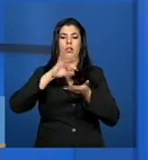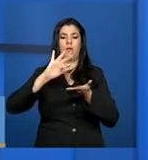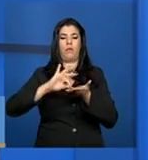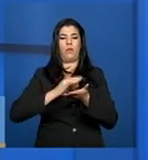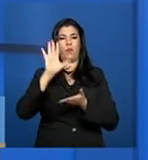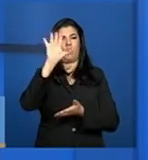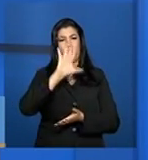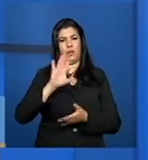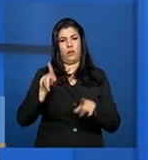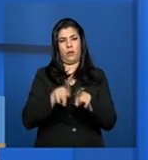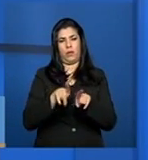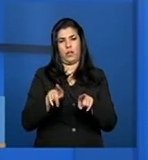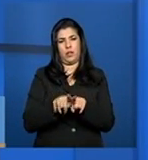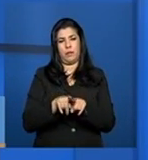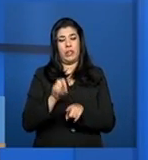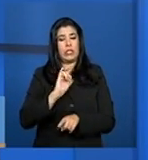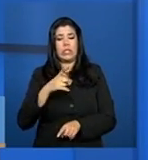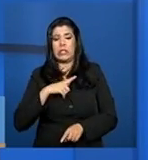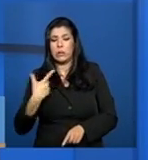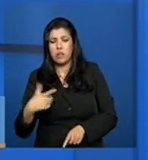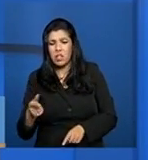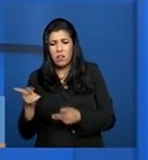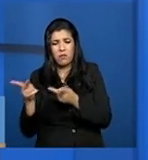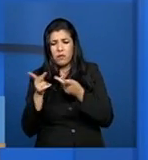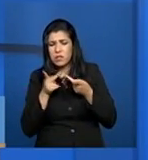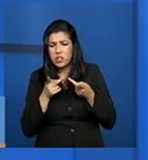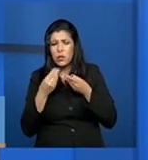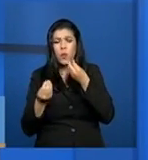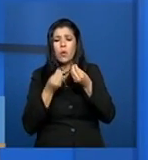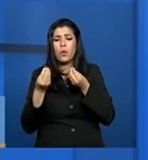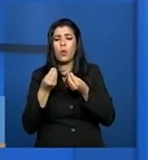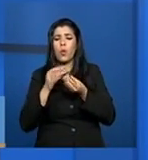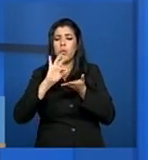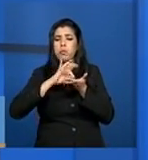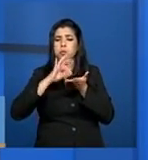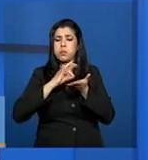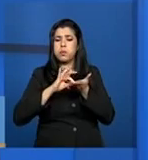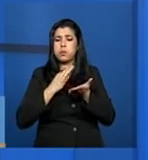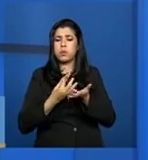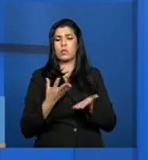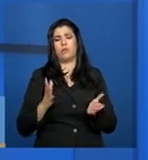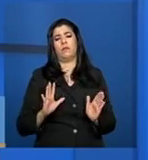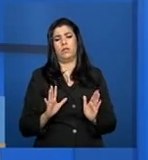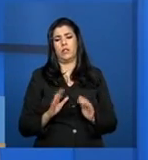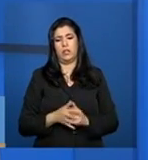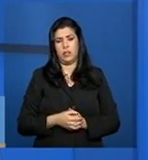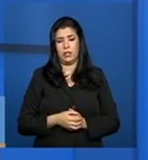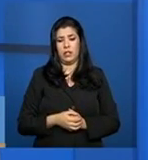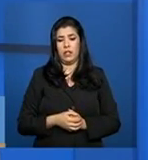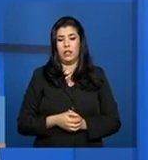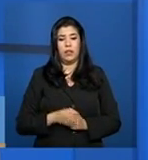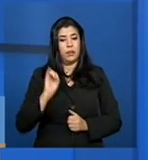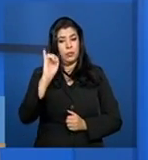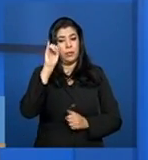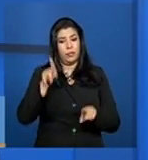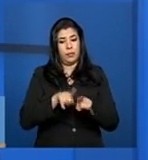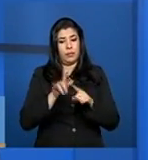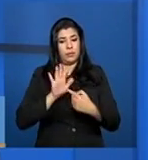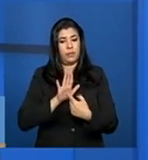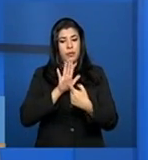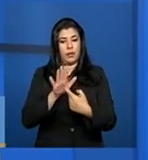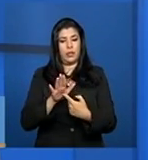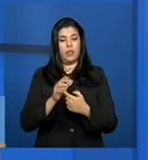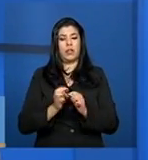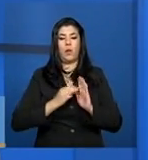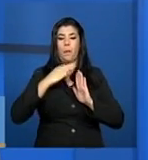Além disso, sem a visita, ele não terá condições de preencher as questões do cadastro. É importante ressaltar que no manual de